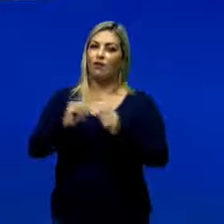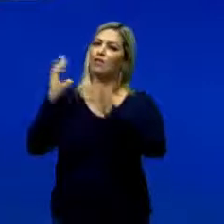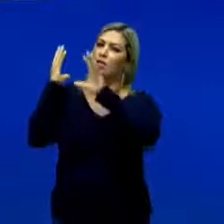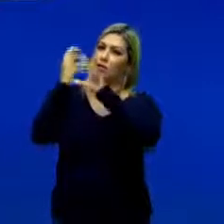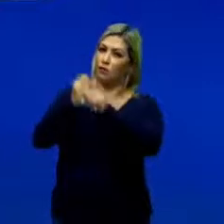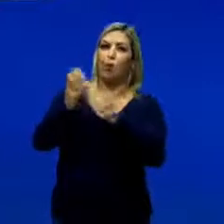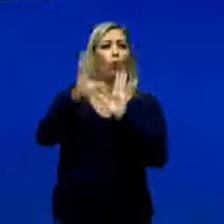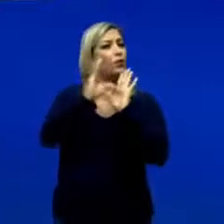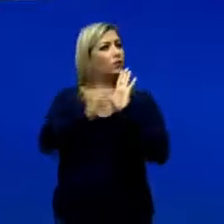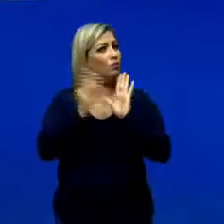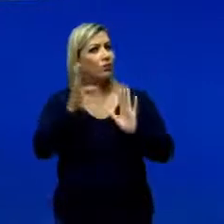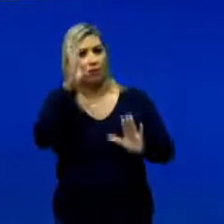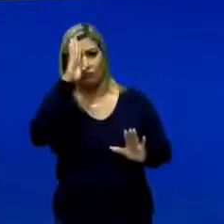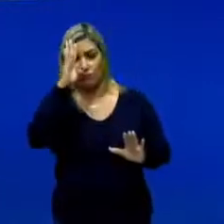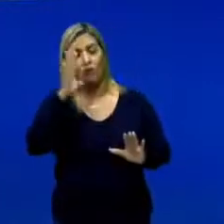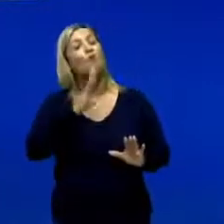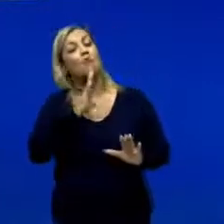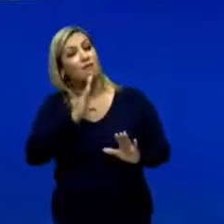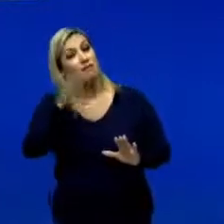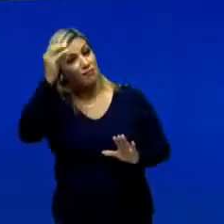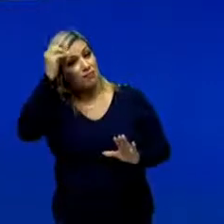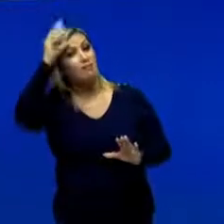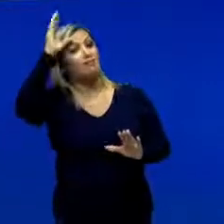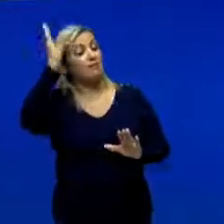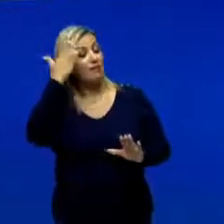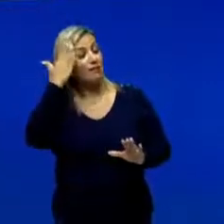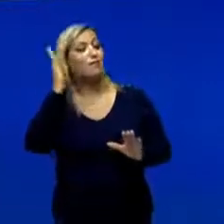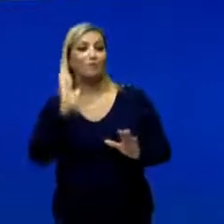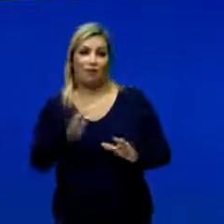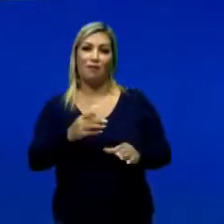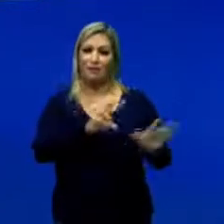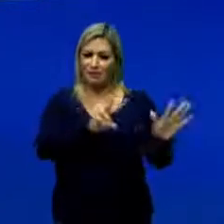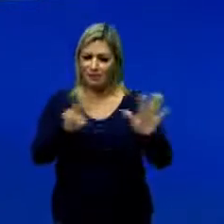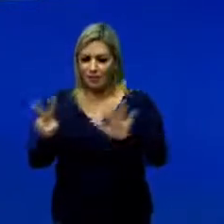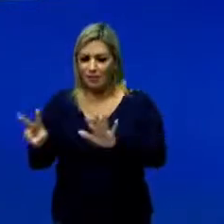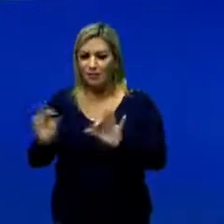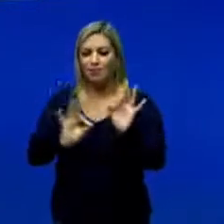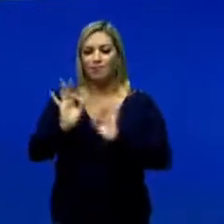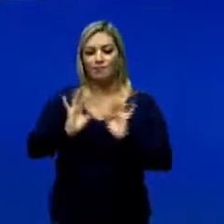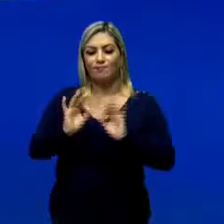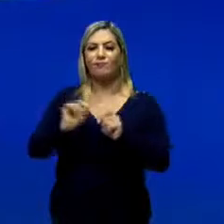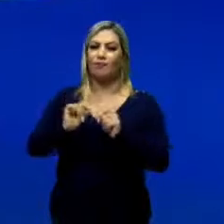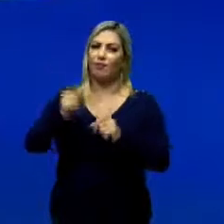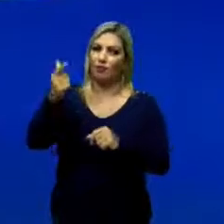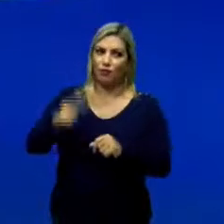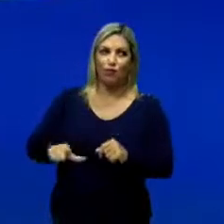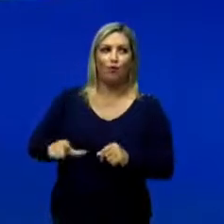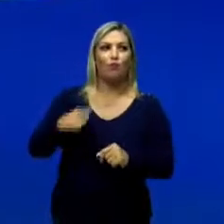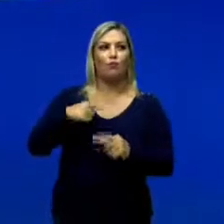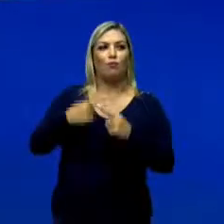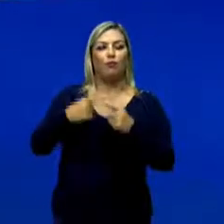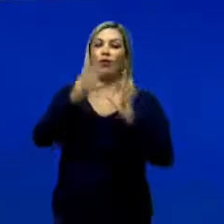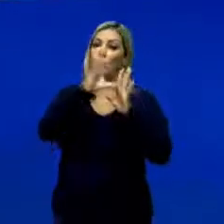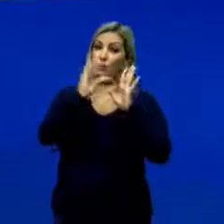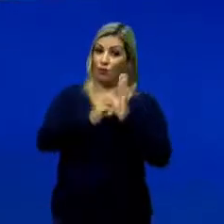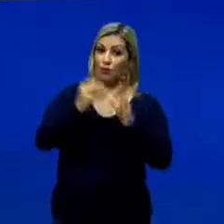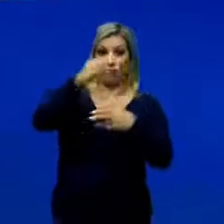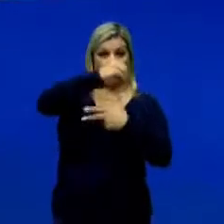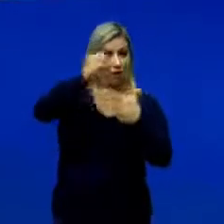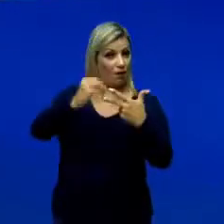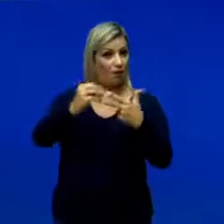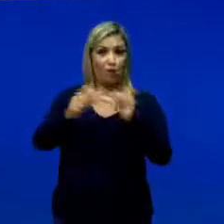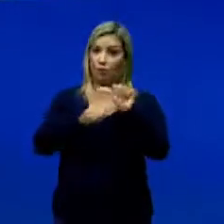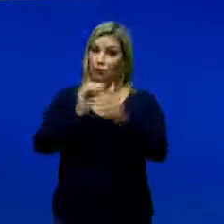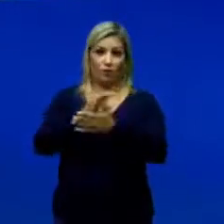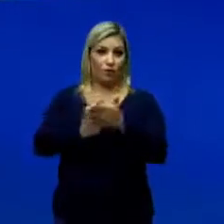conteúdo vocês já sabem, vocês já estudaram. Porém, essa semana, vai refazendo, porque todo o conteúdo que vai cair no Enem, não mudou.